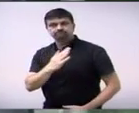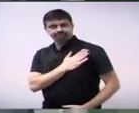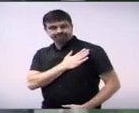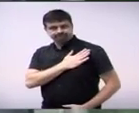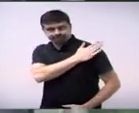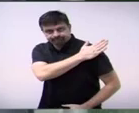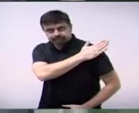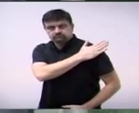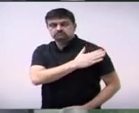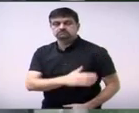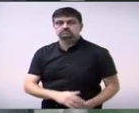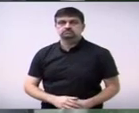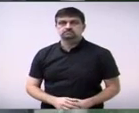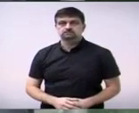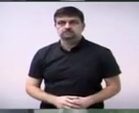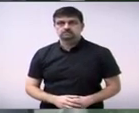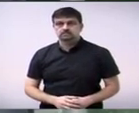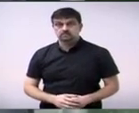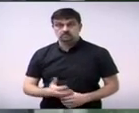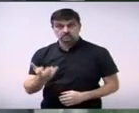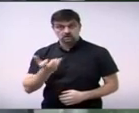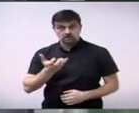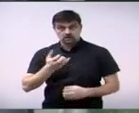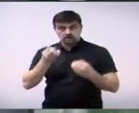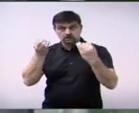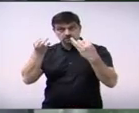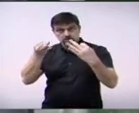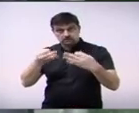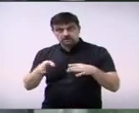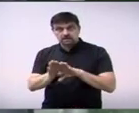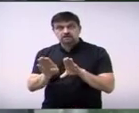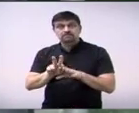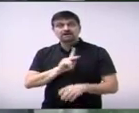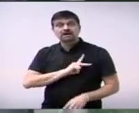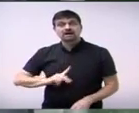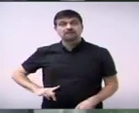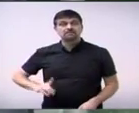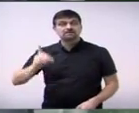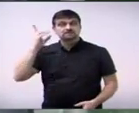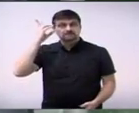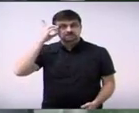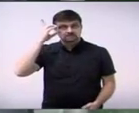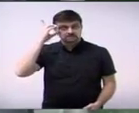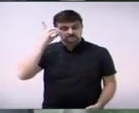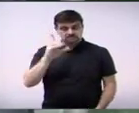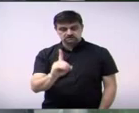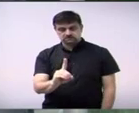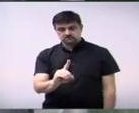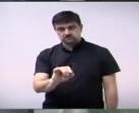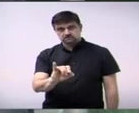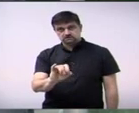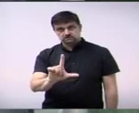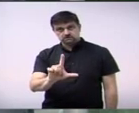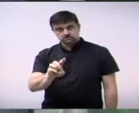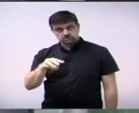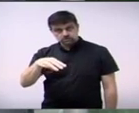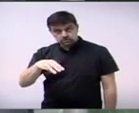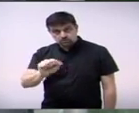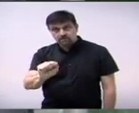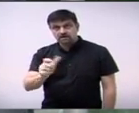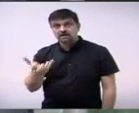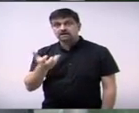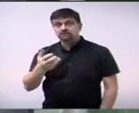quero falando aqui da presidenta Dilma falar da minha satisfação senhor presidente da